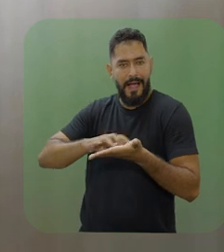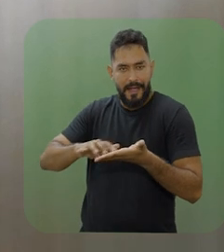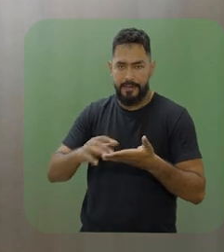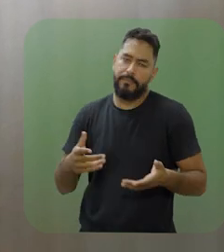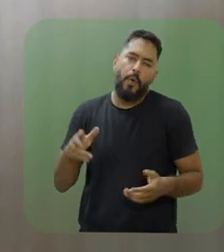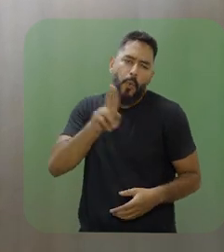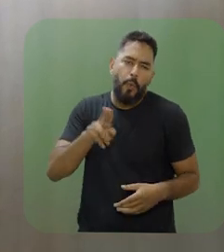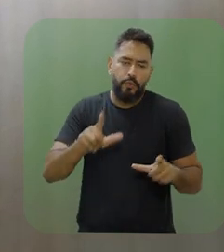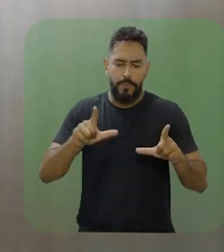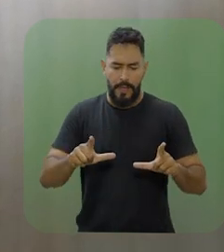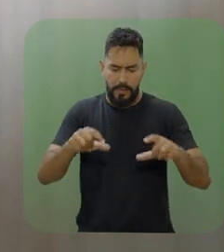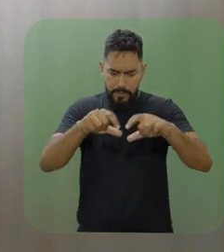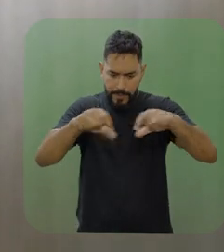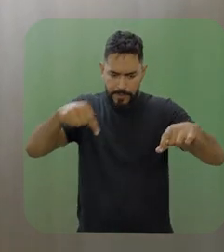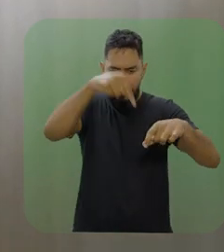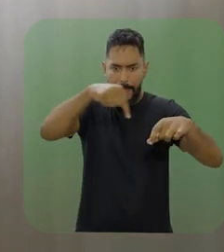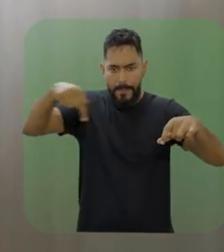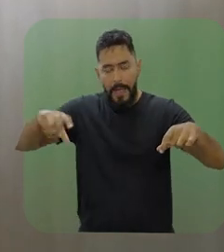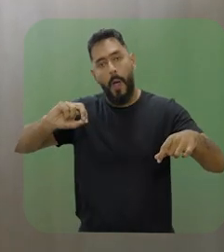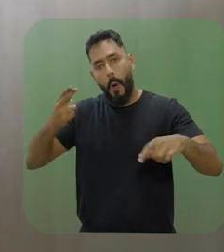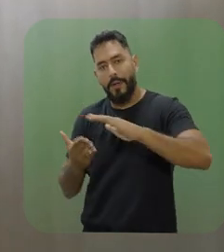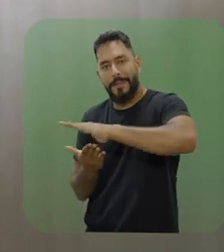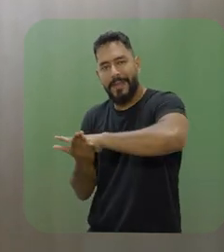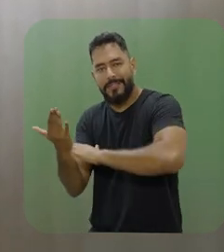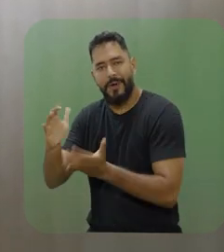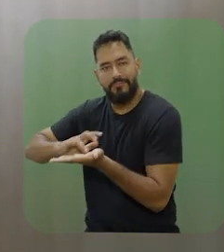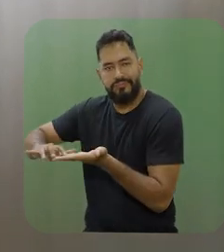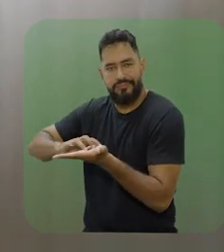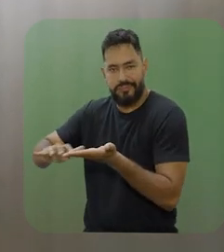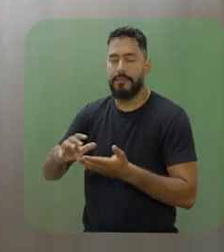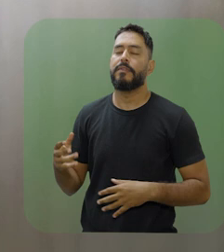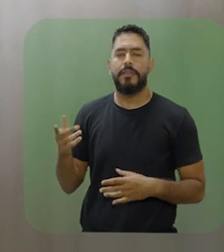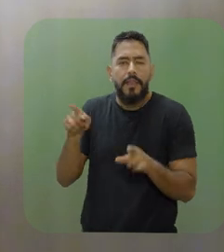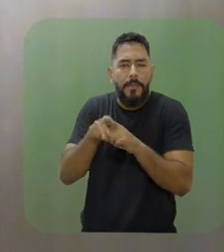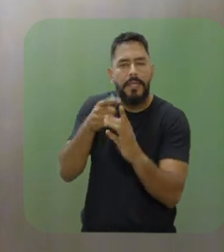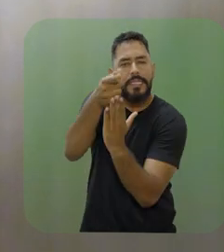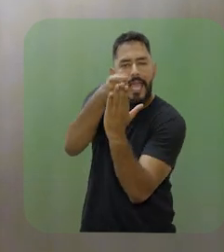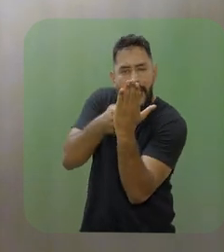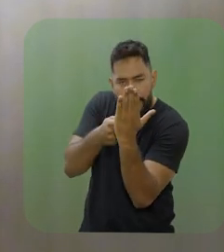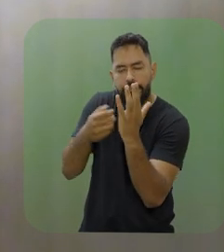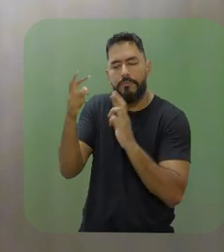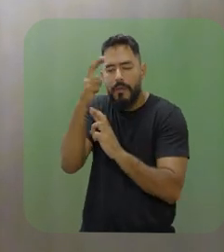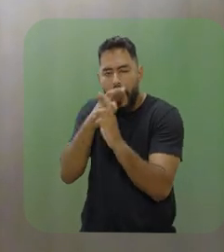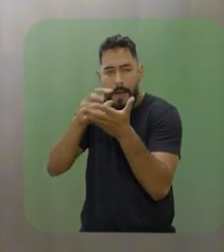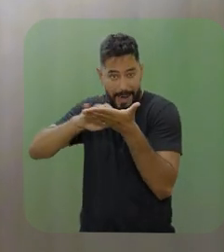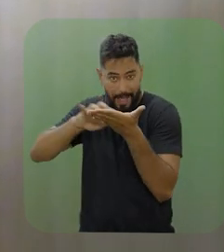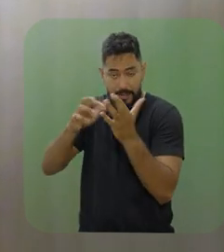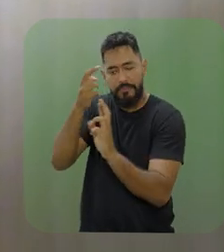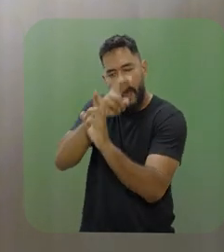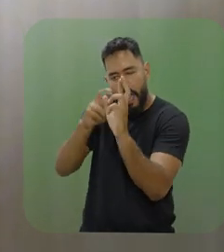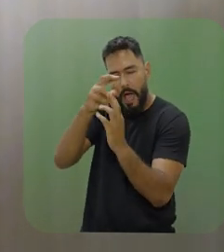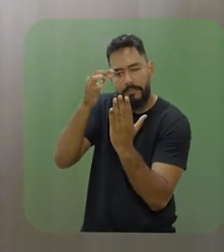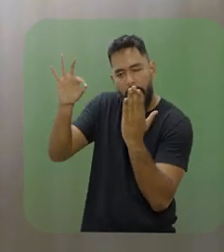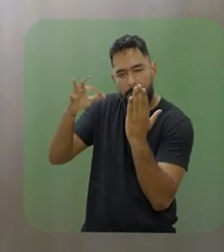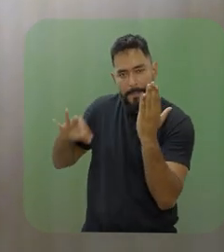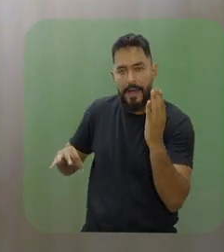ou pela impressora bralho. Faço a revisão de textos em bralho para as devidas correções, realizo encontros semanais com os